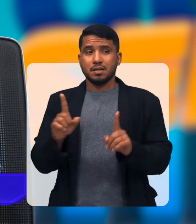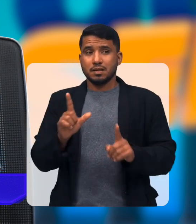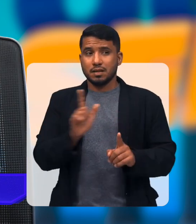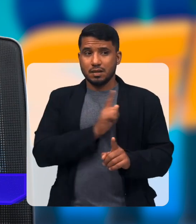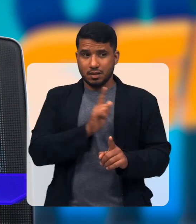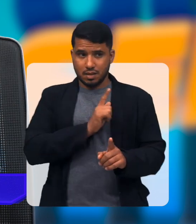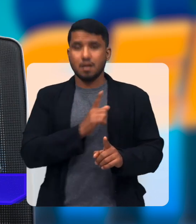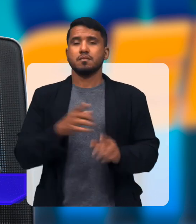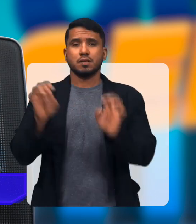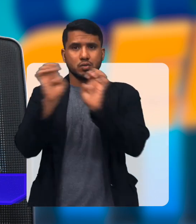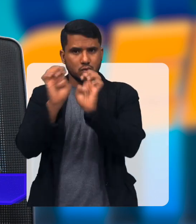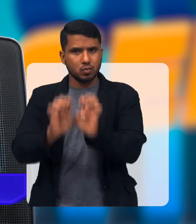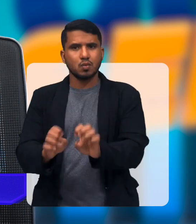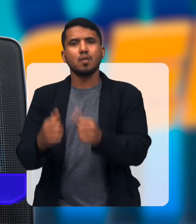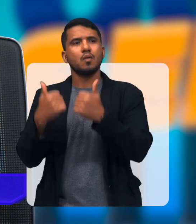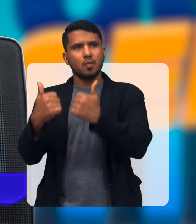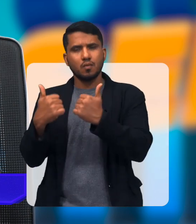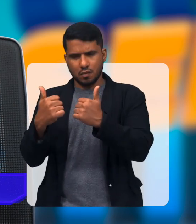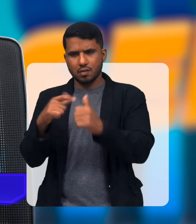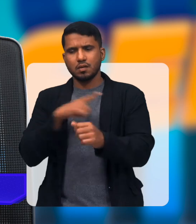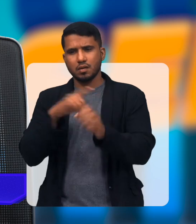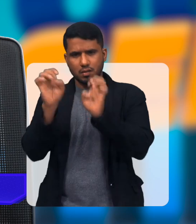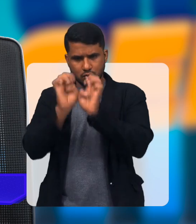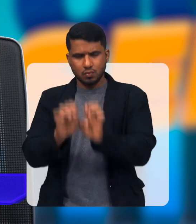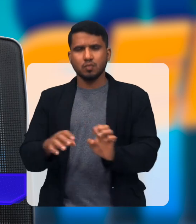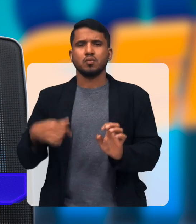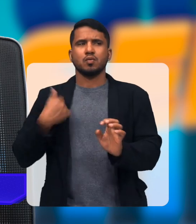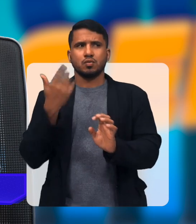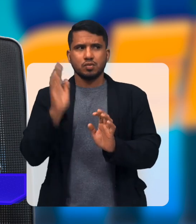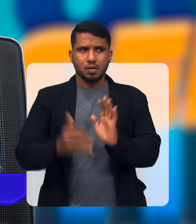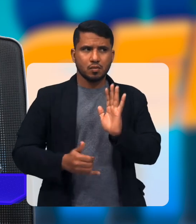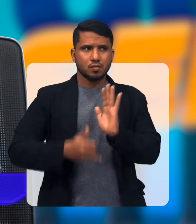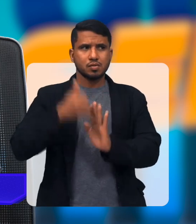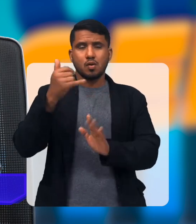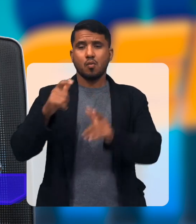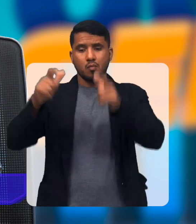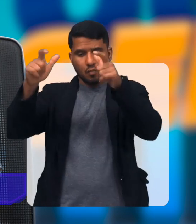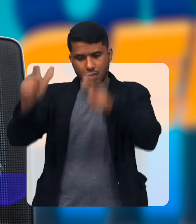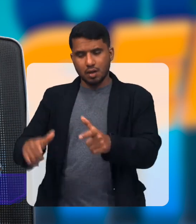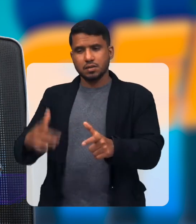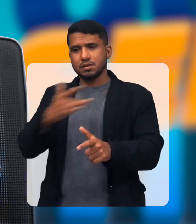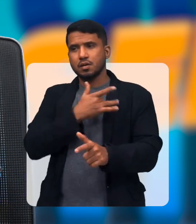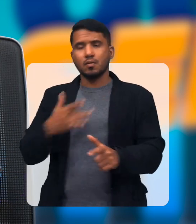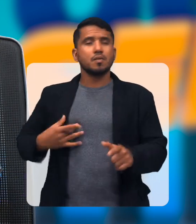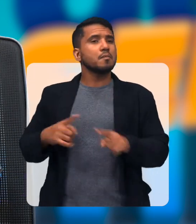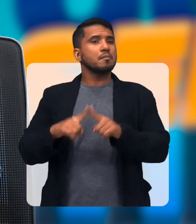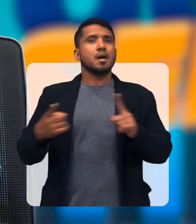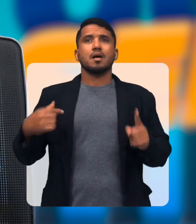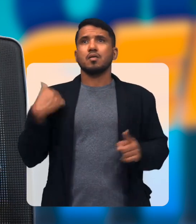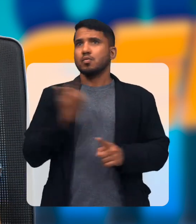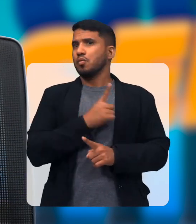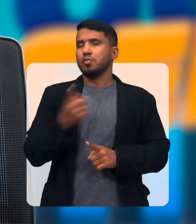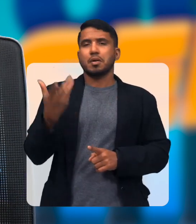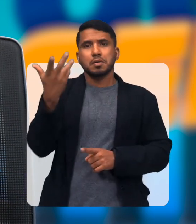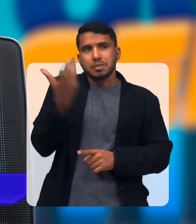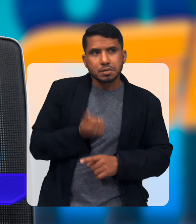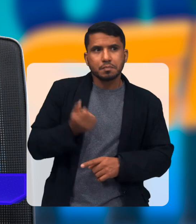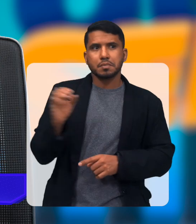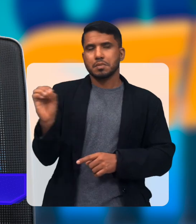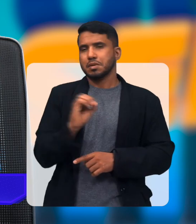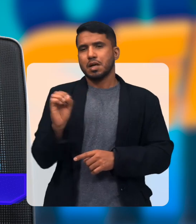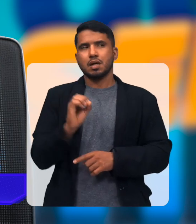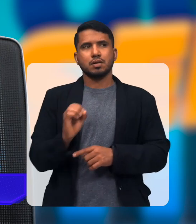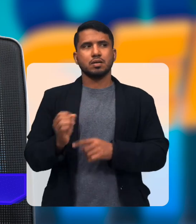Mas só que nós temos toda a estrutura Somos cadastrados como estabelecimento de saúde Mas nós não